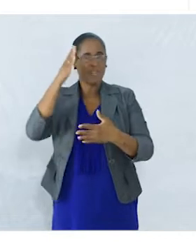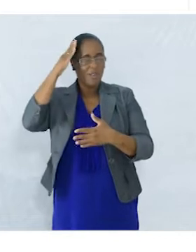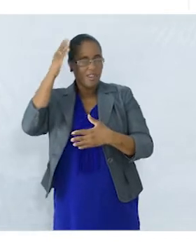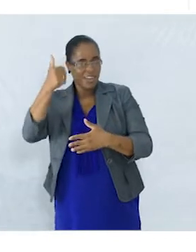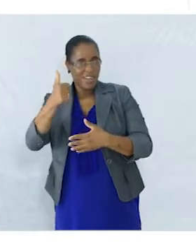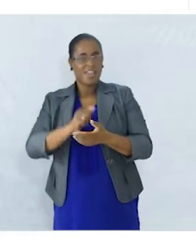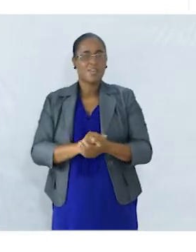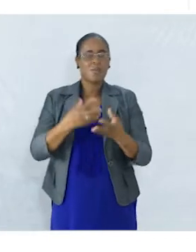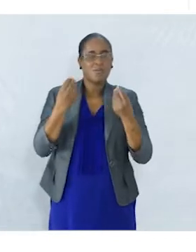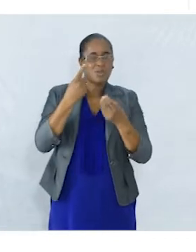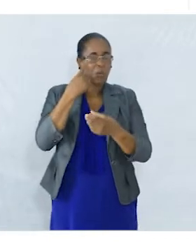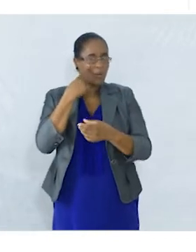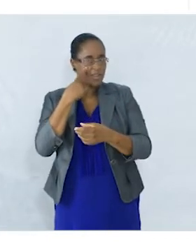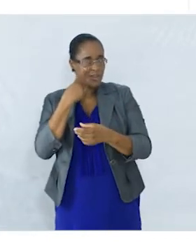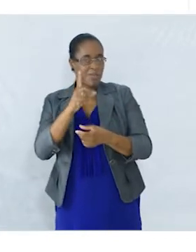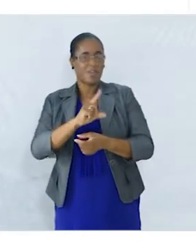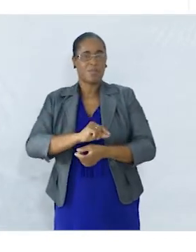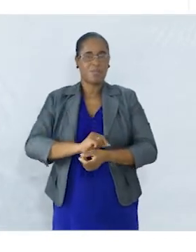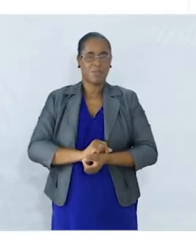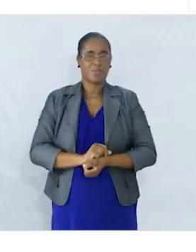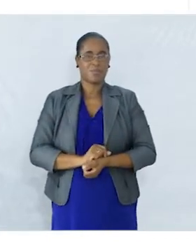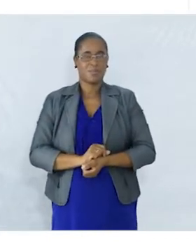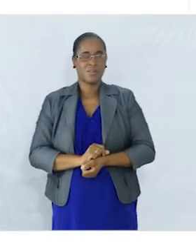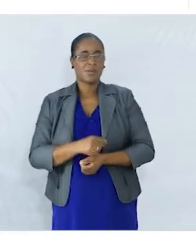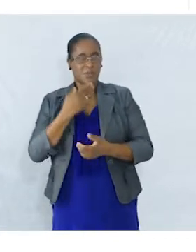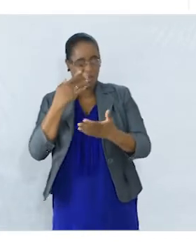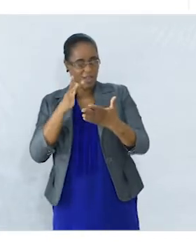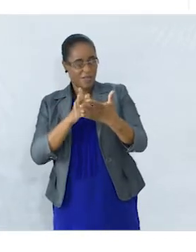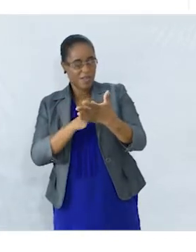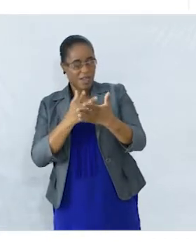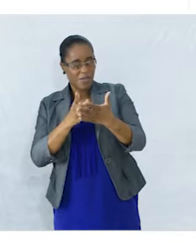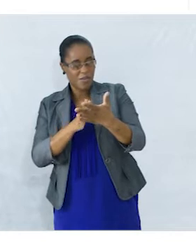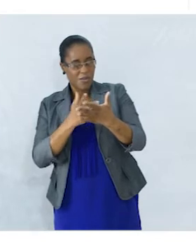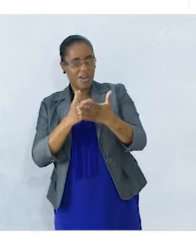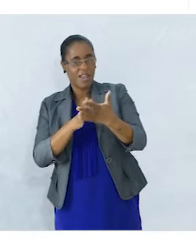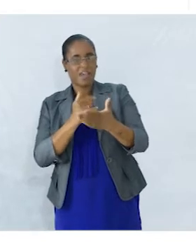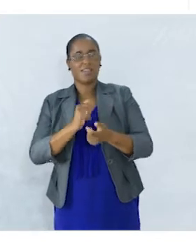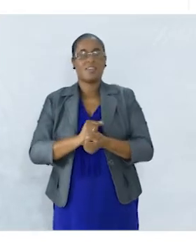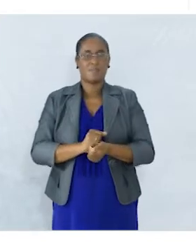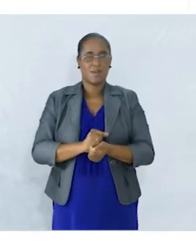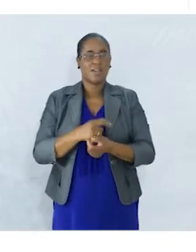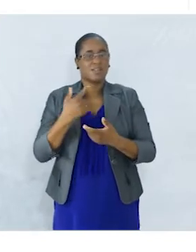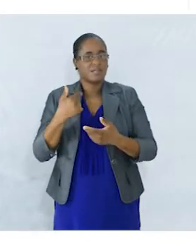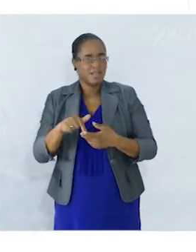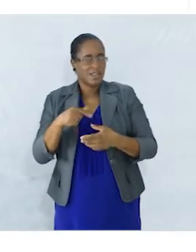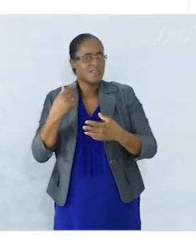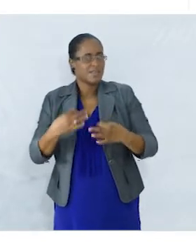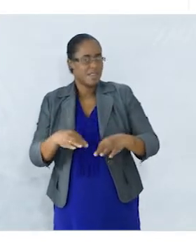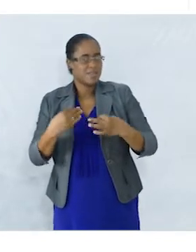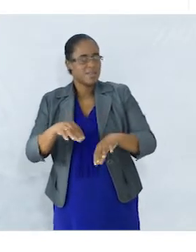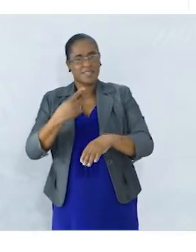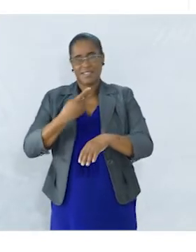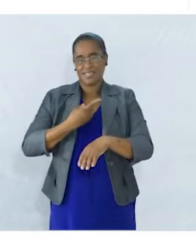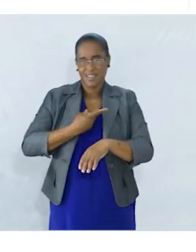ter Sabedoria e conhecimento O livro eu vou ler Para